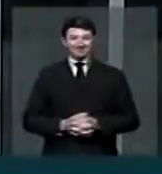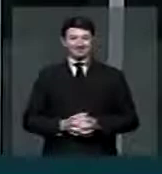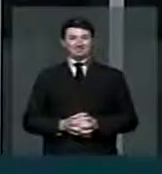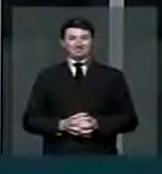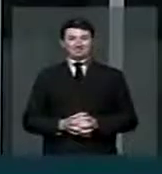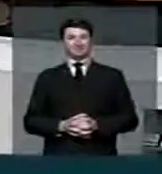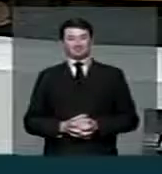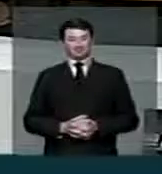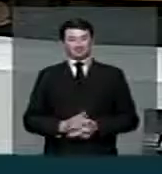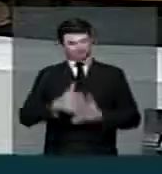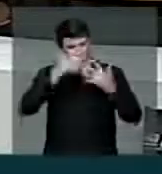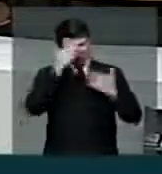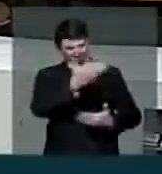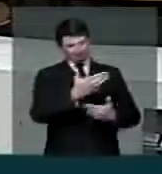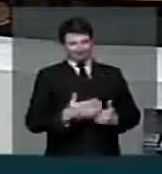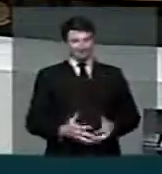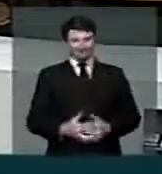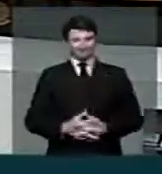Japonesa. Muito obrigado.